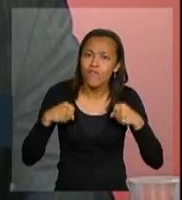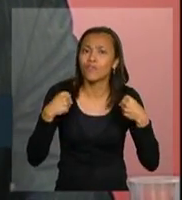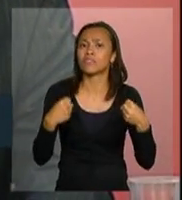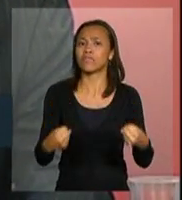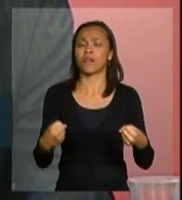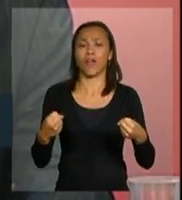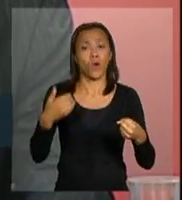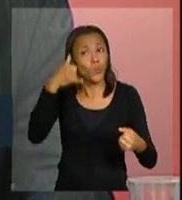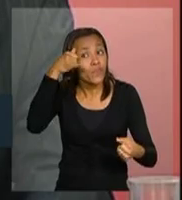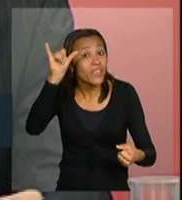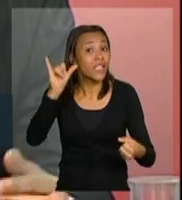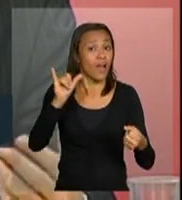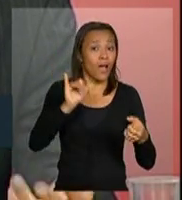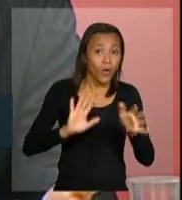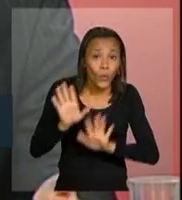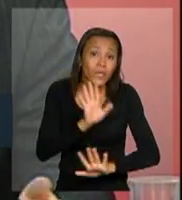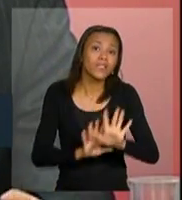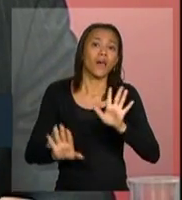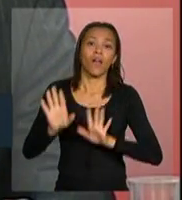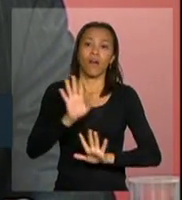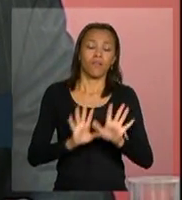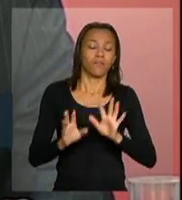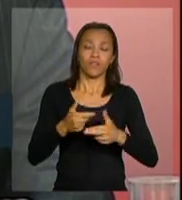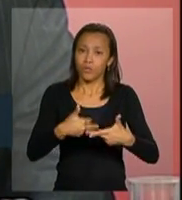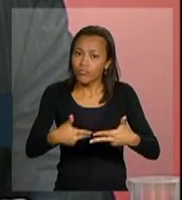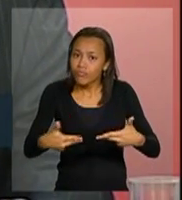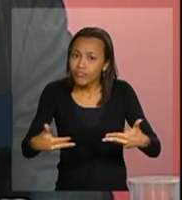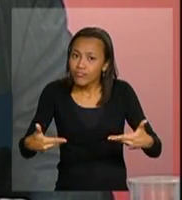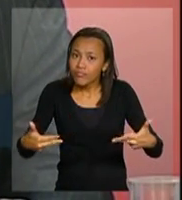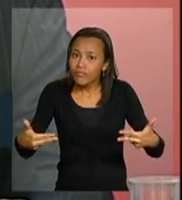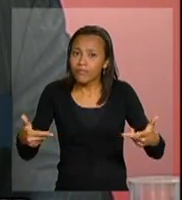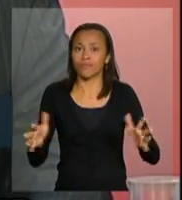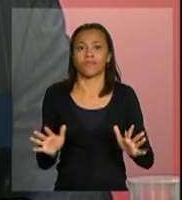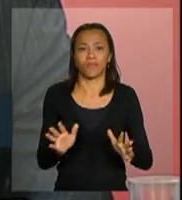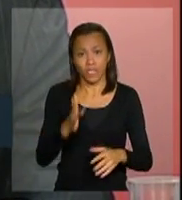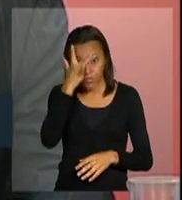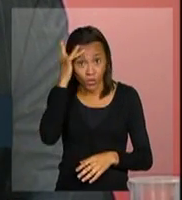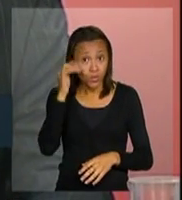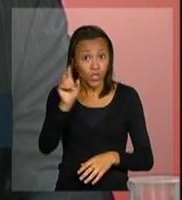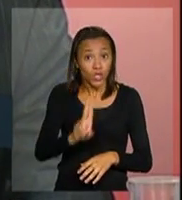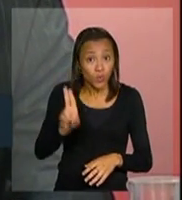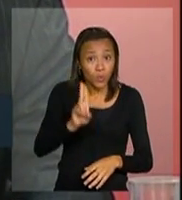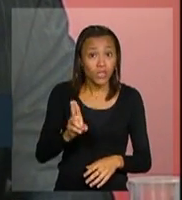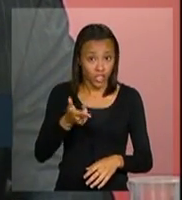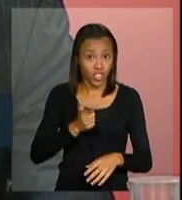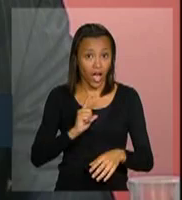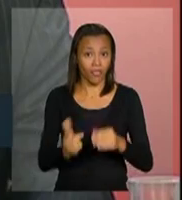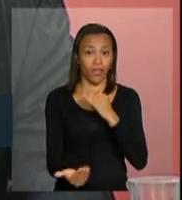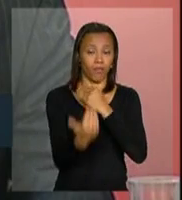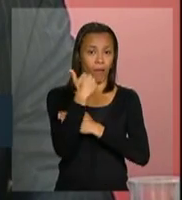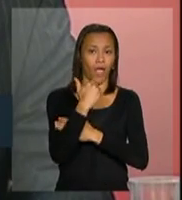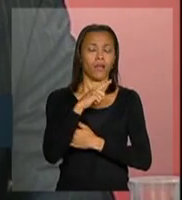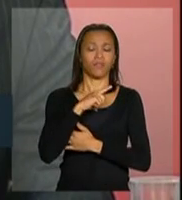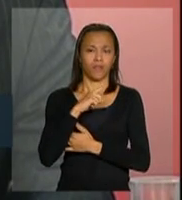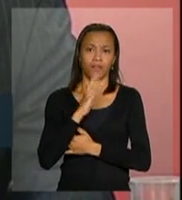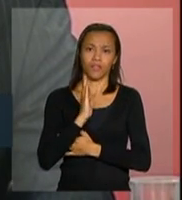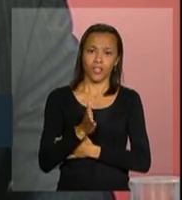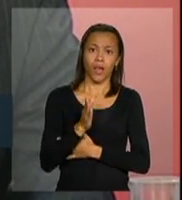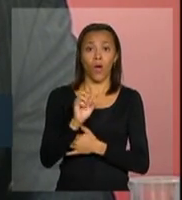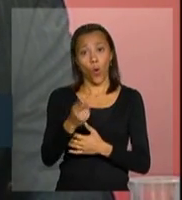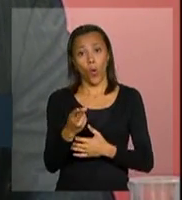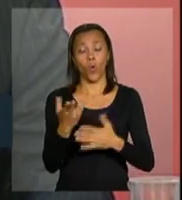prevenção, de fortalecer o papel do protagonismo dos usuários do Sistema Único de Saúde,